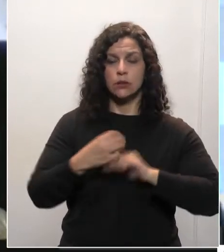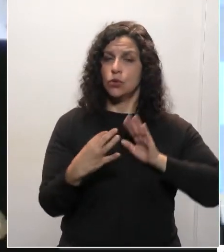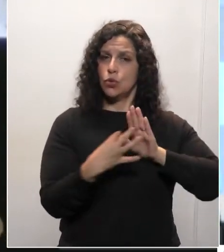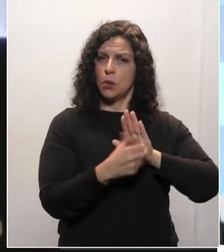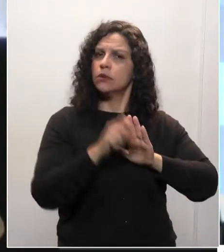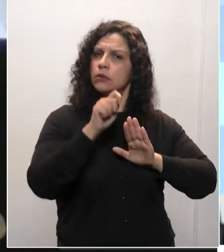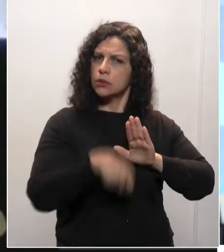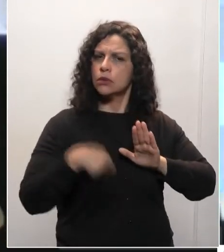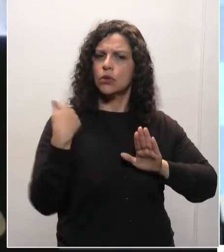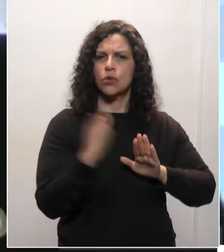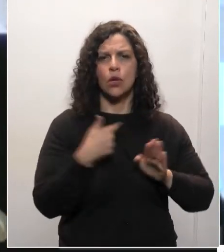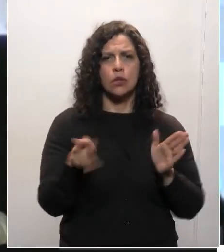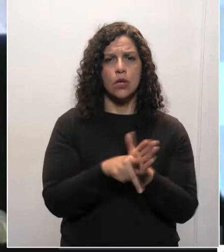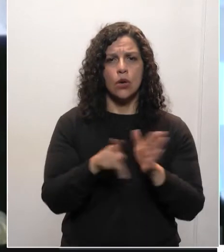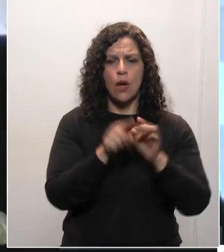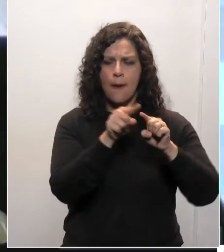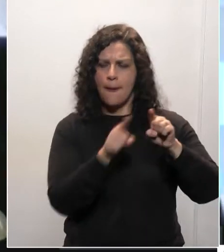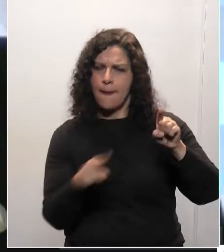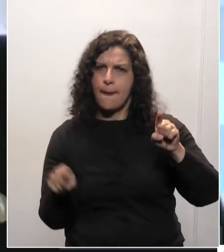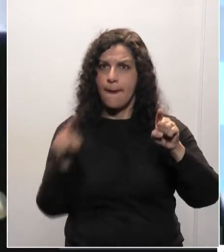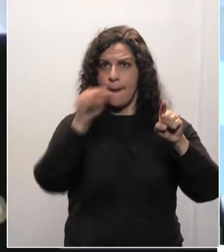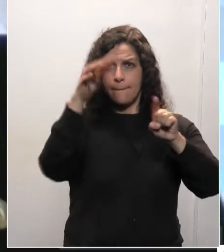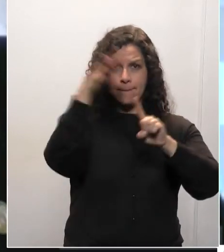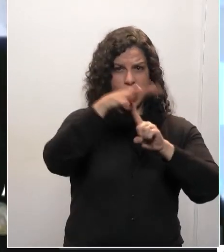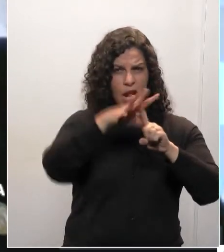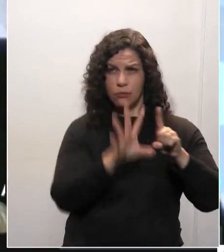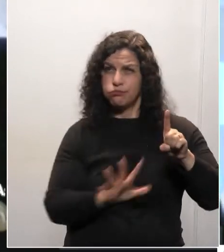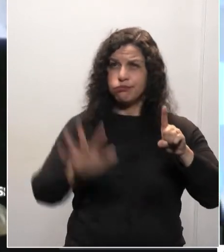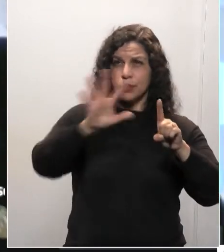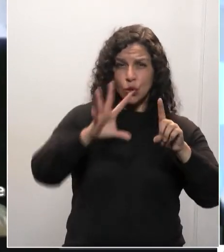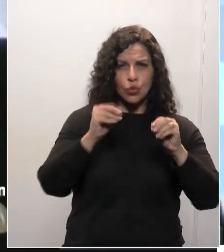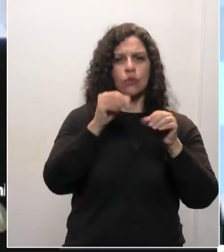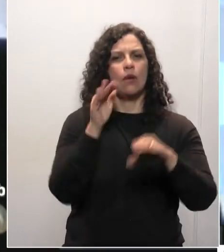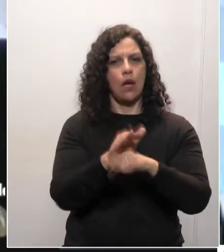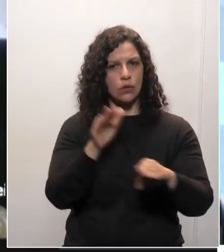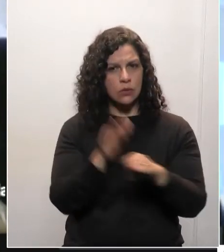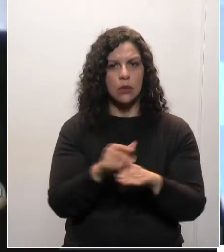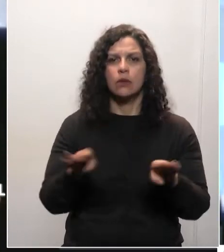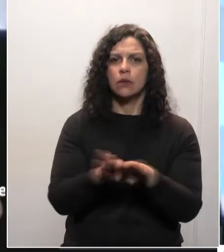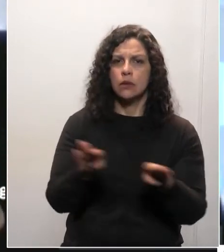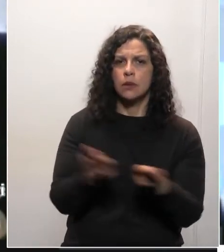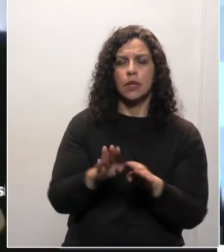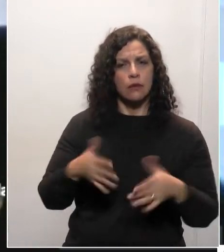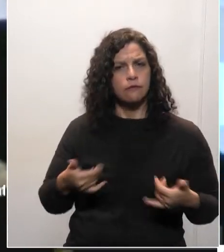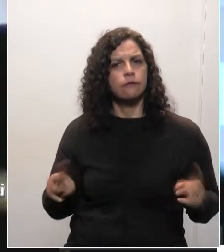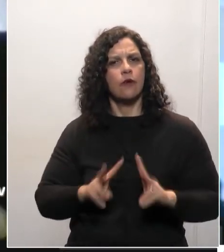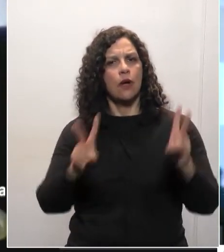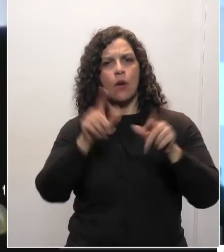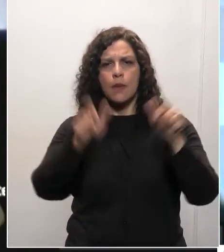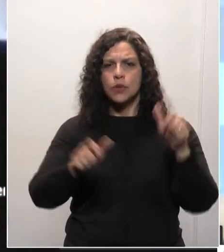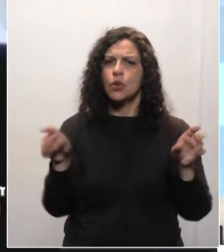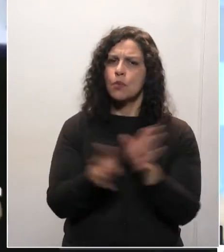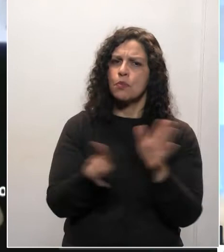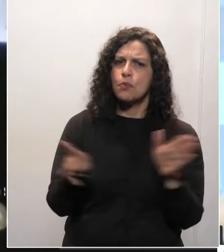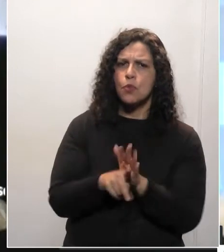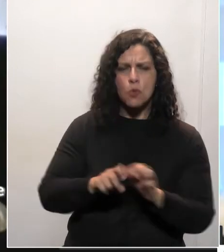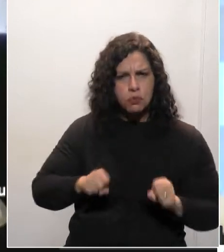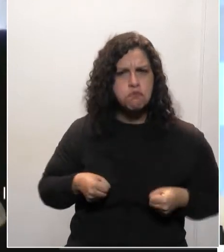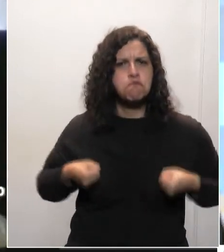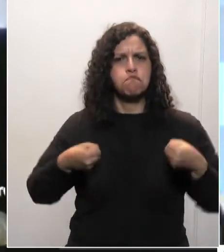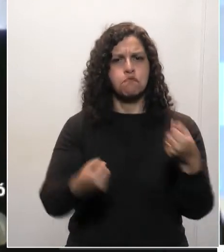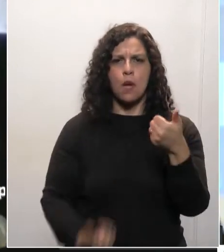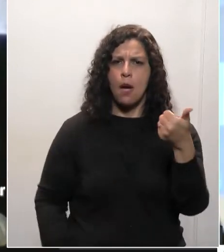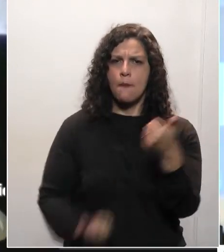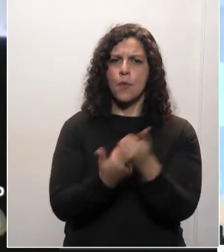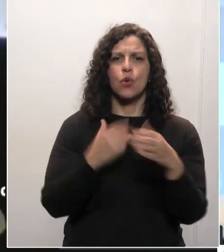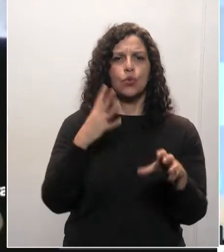fazendo o enfrentamento nos quatro cantos do Estado, tentando ajudar, colaborar, prestigiar, dar um grito de incentivo para